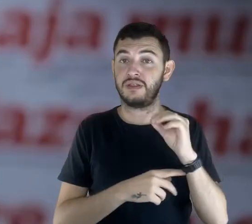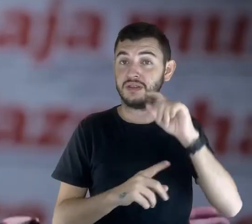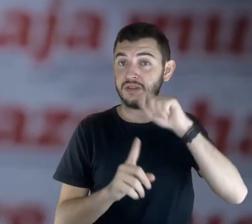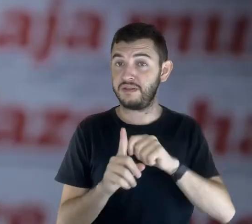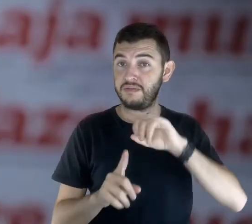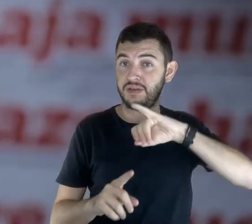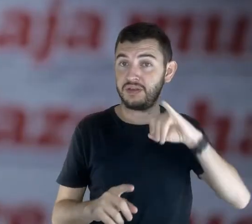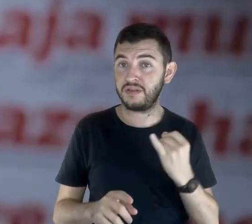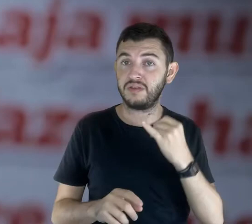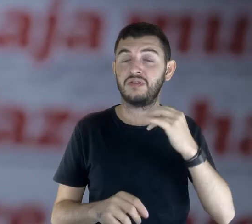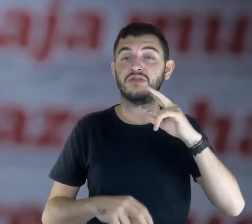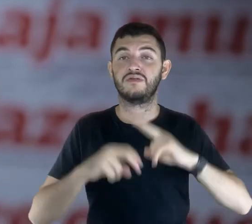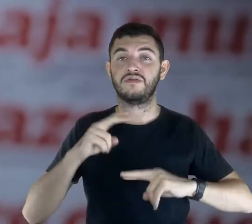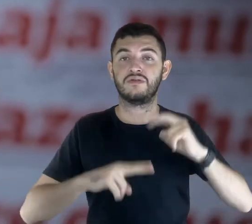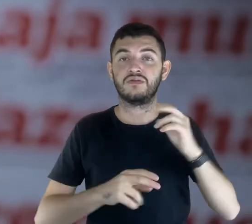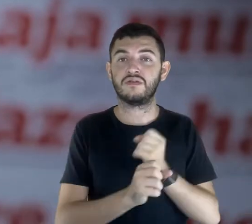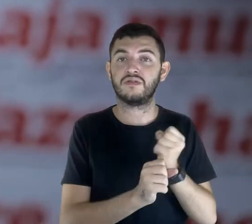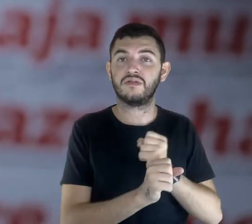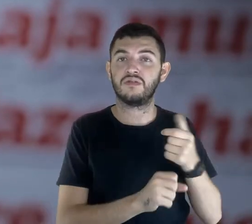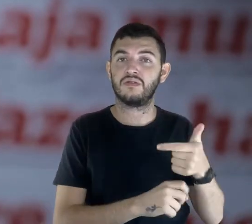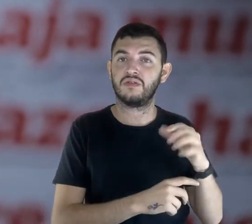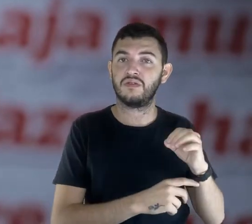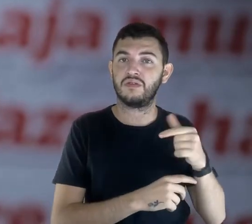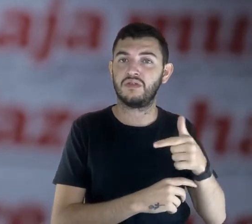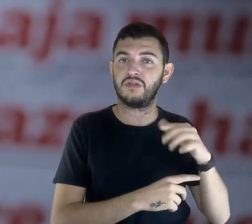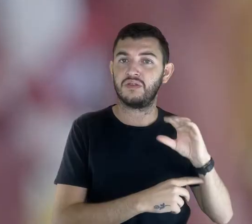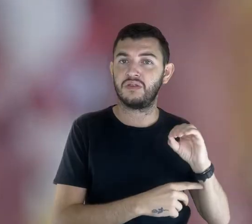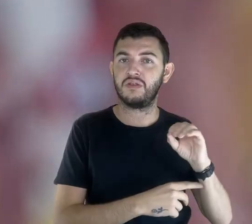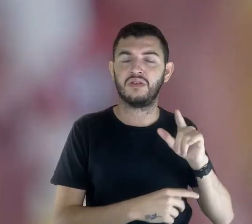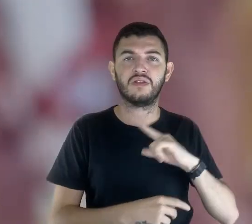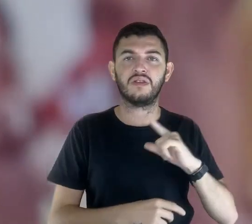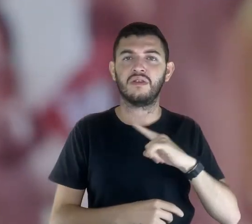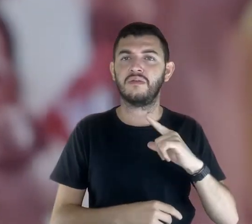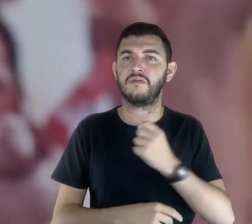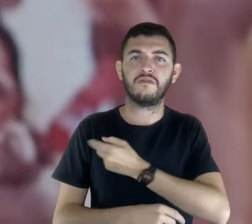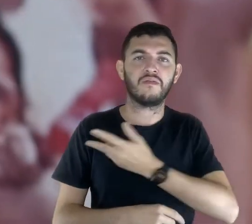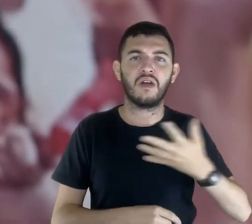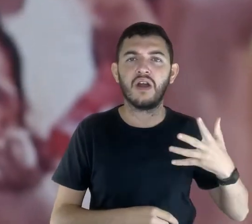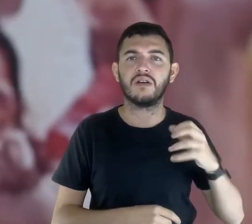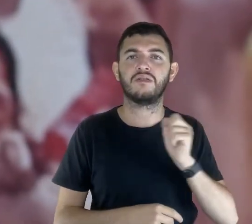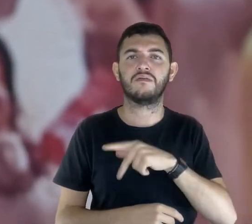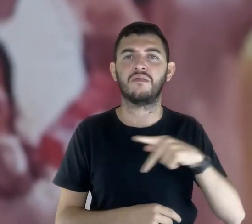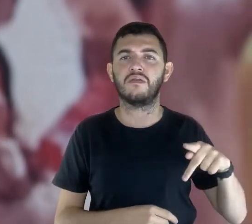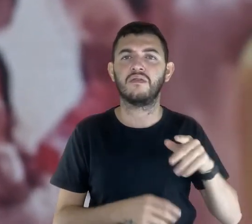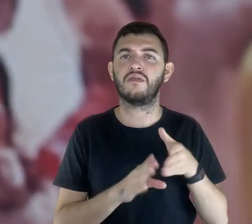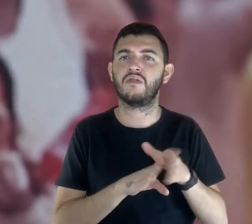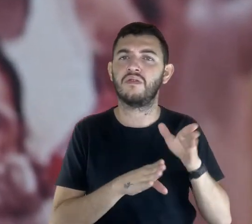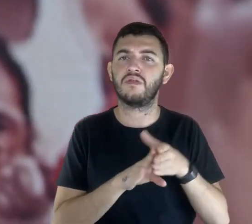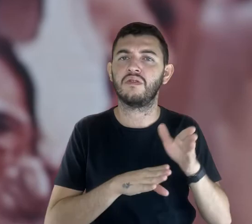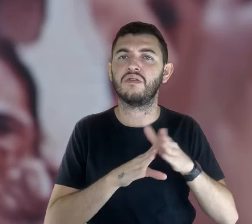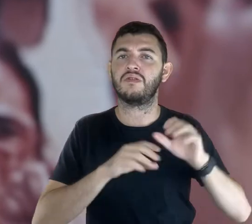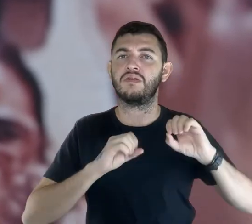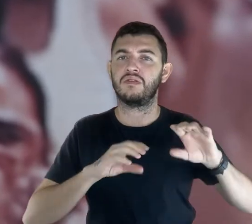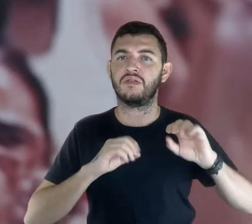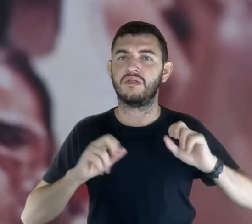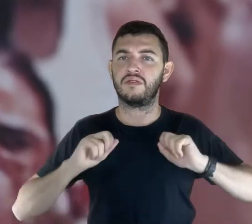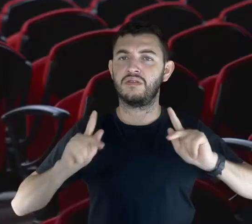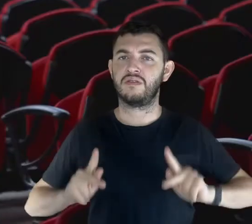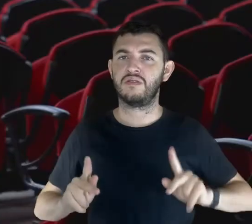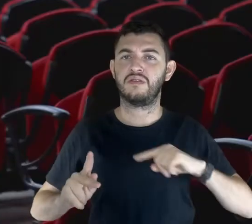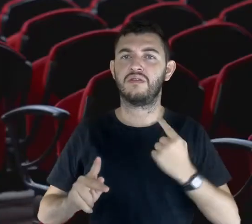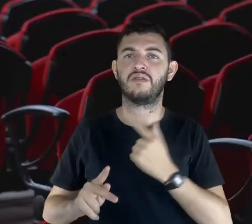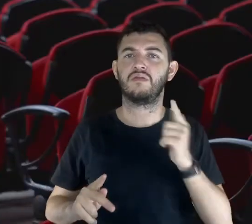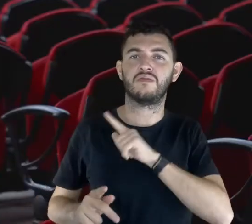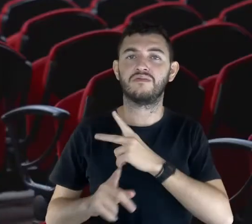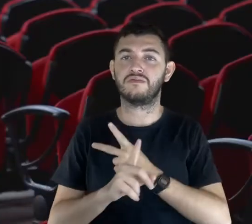Desde 30 de junho de 2020, para cá, tivemos vários professores e orientadores aposentando,